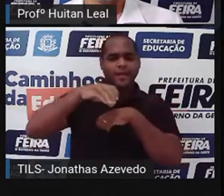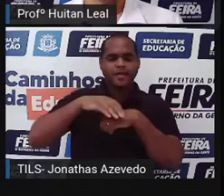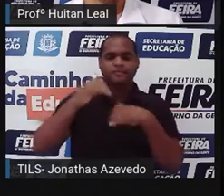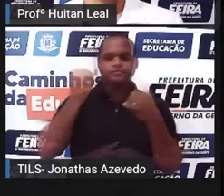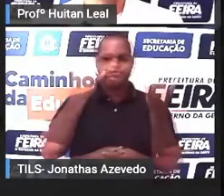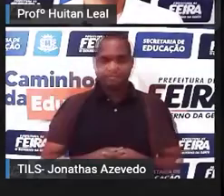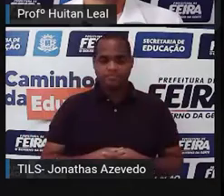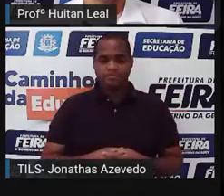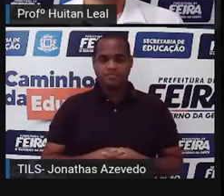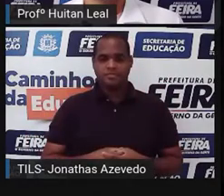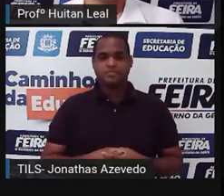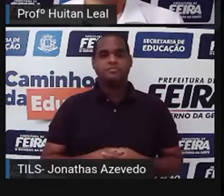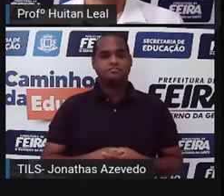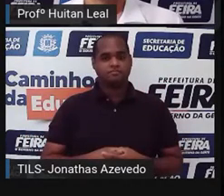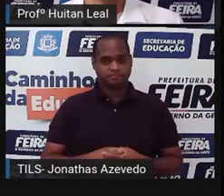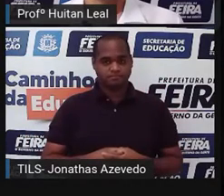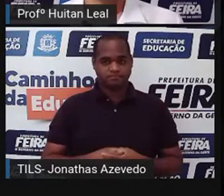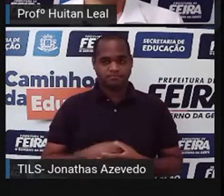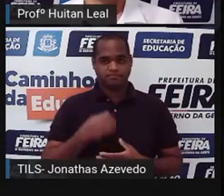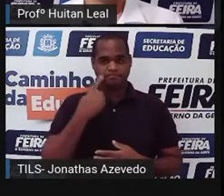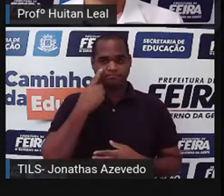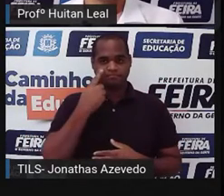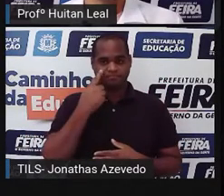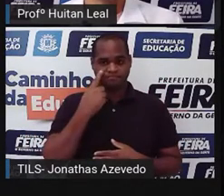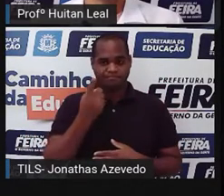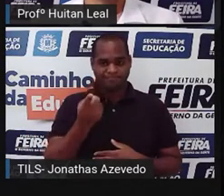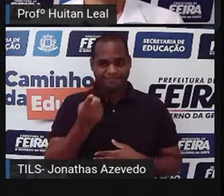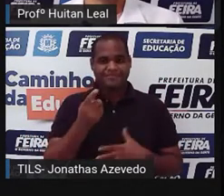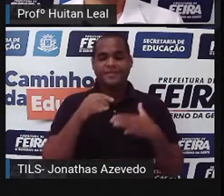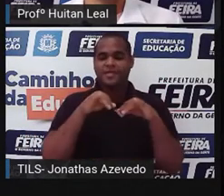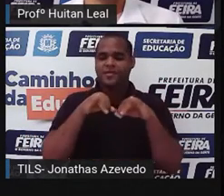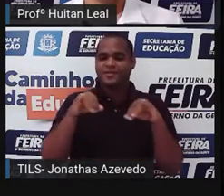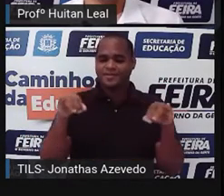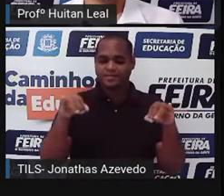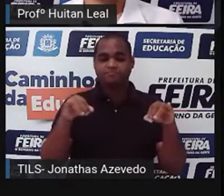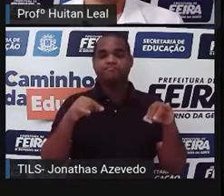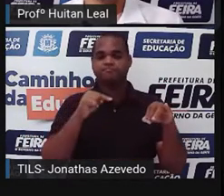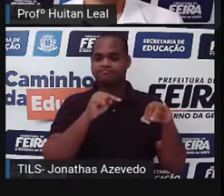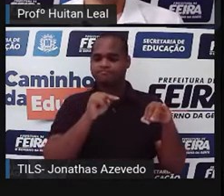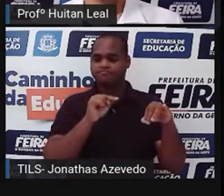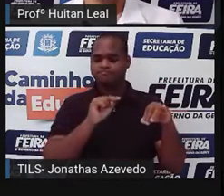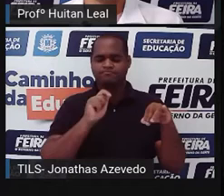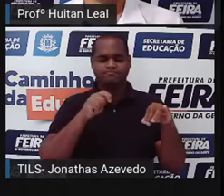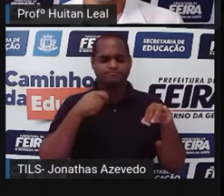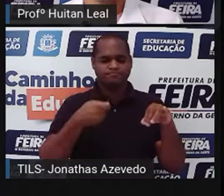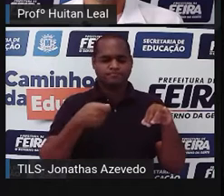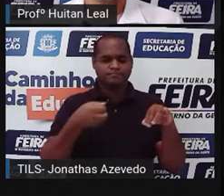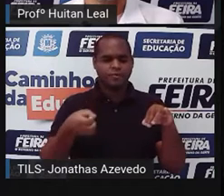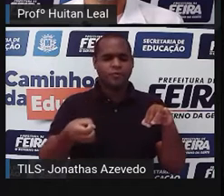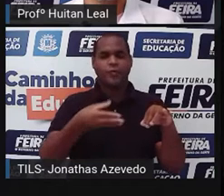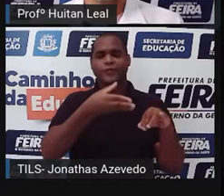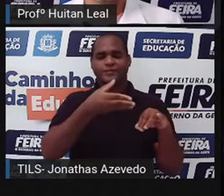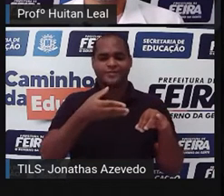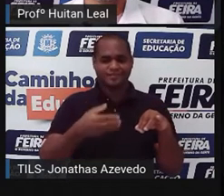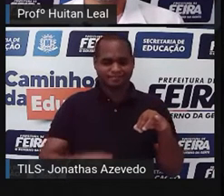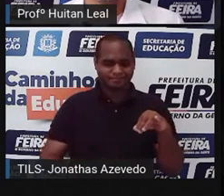algum fato. A notícia, como o nome diz notícia, parece ser novidade.